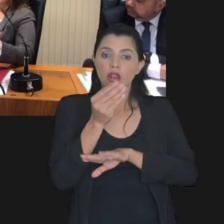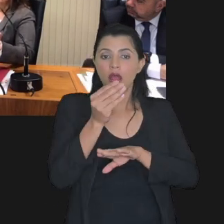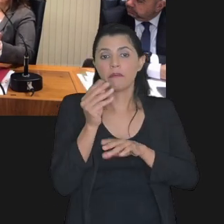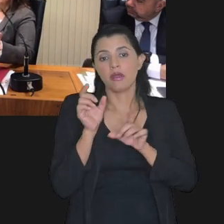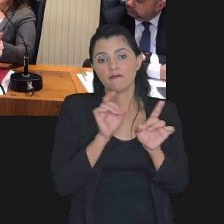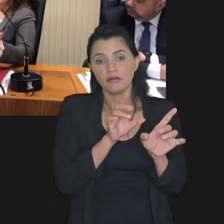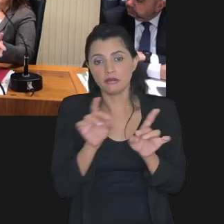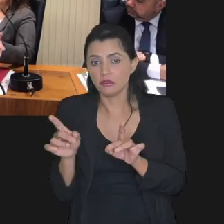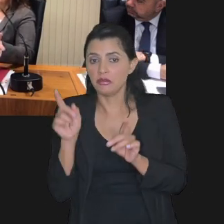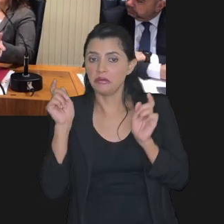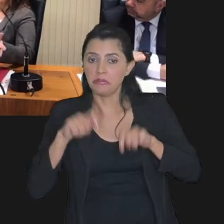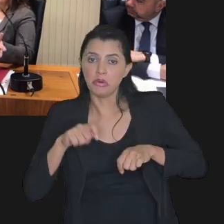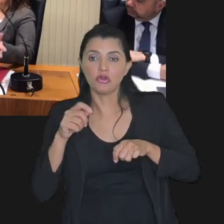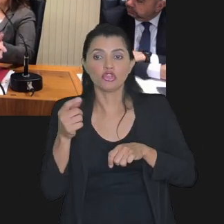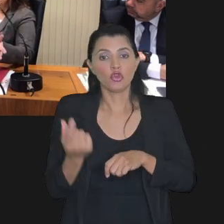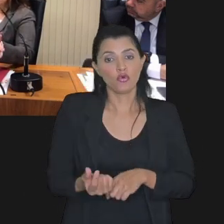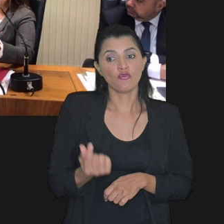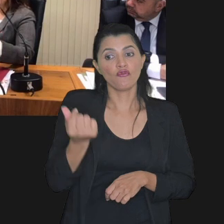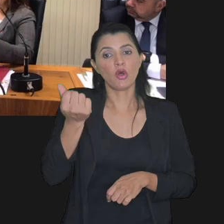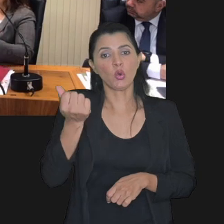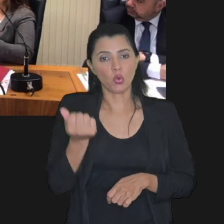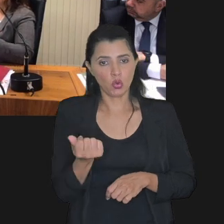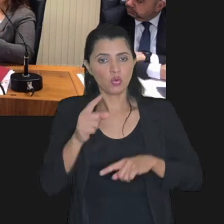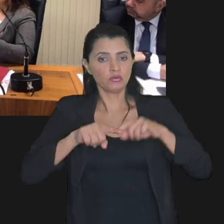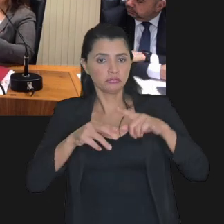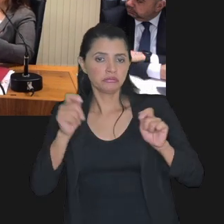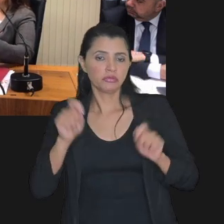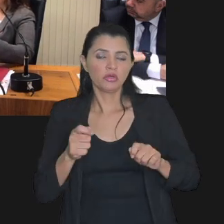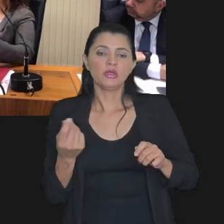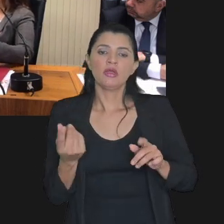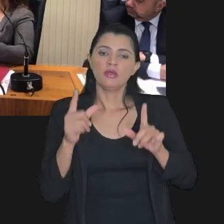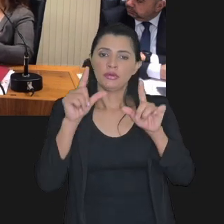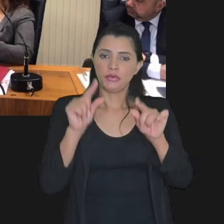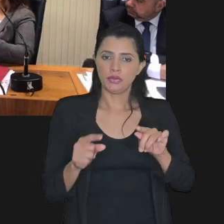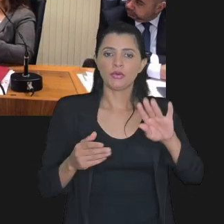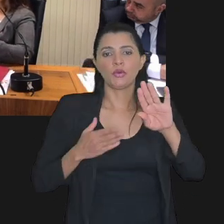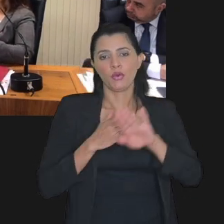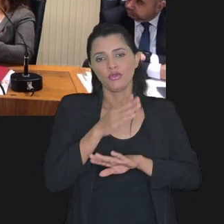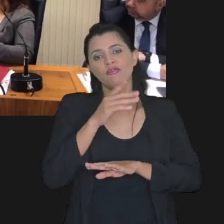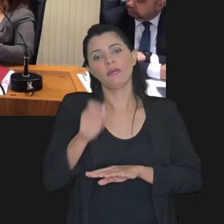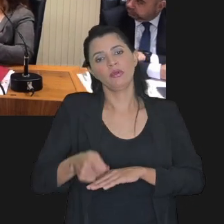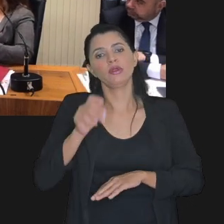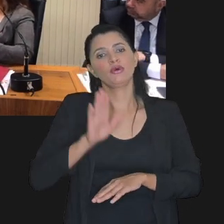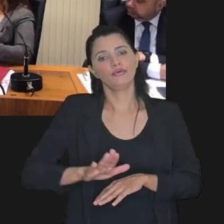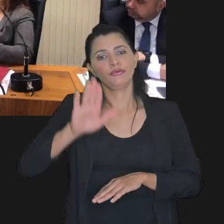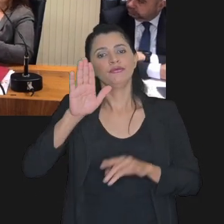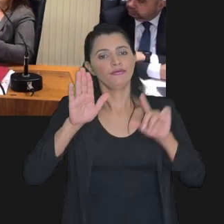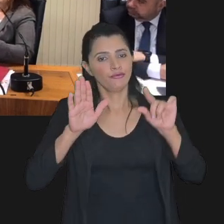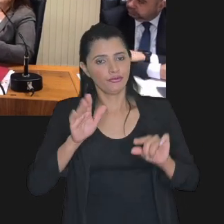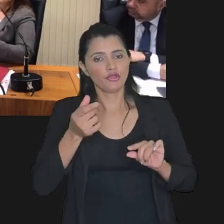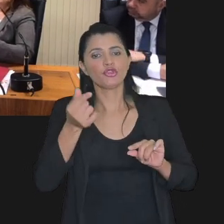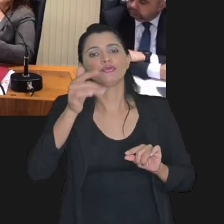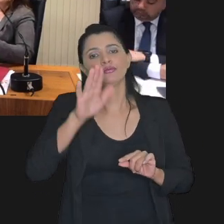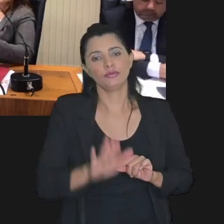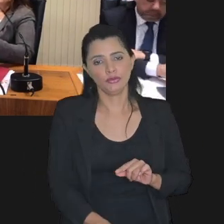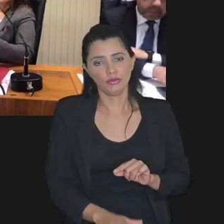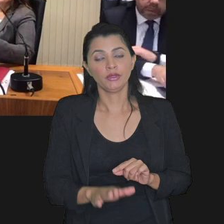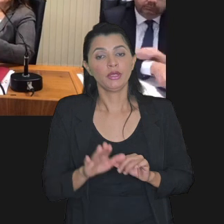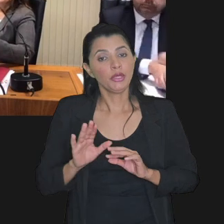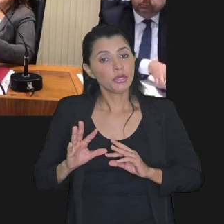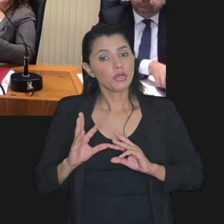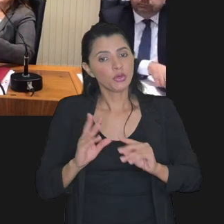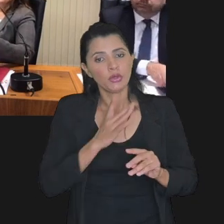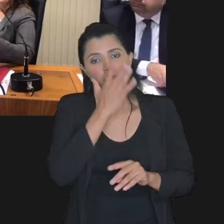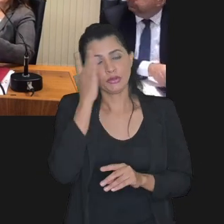leilão pode aumentar o valor do bem que a gente sabe que é muito reduzido quando vai para um segundo leilão judicial e normalmente todo